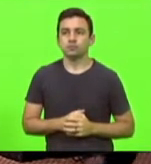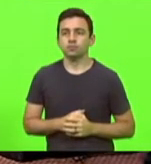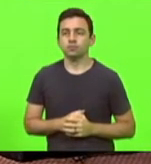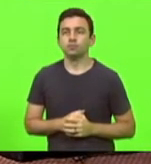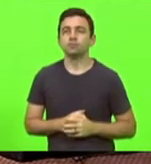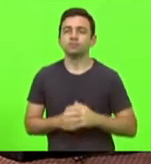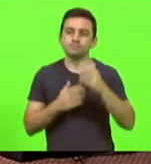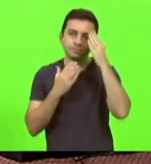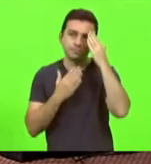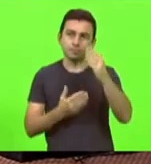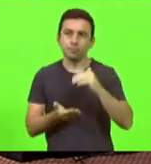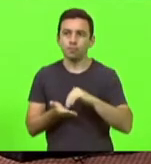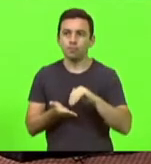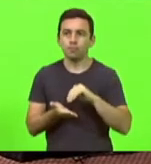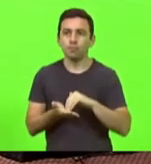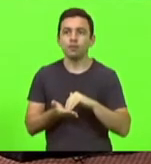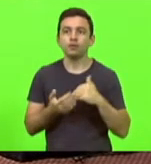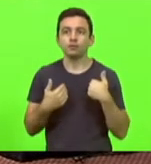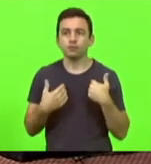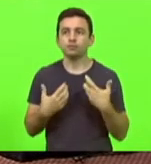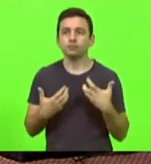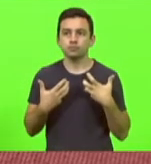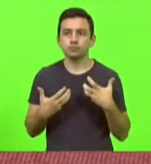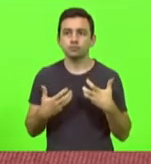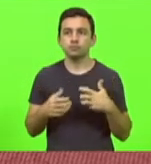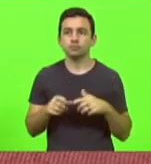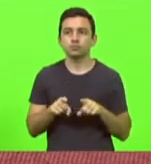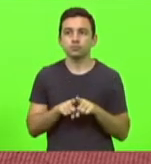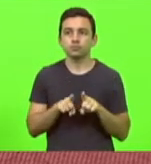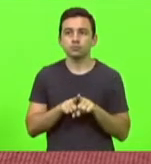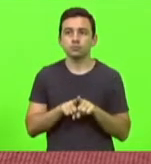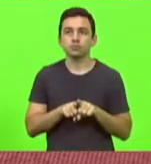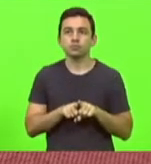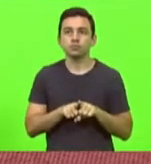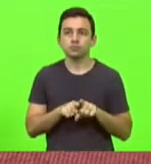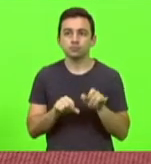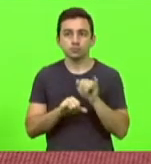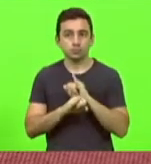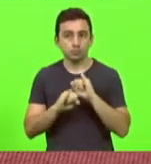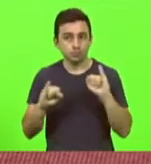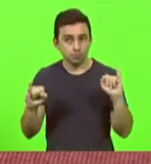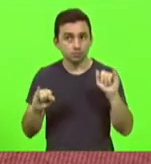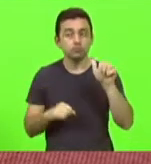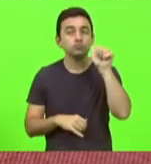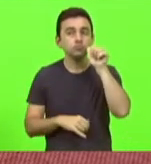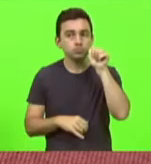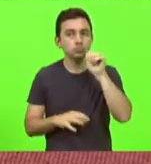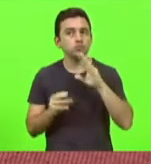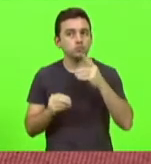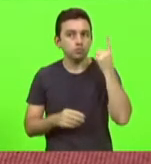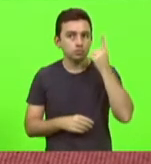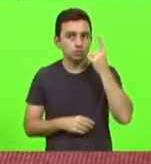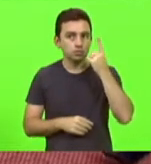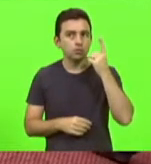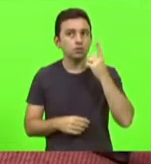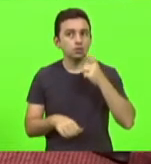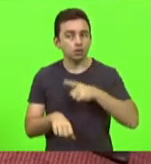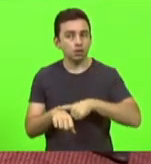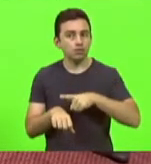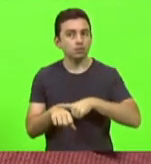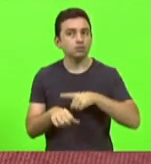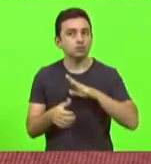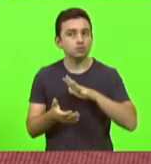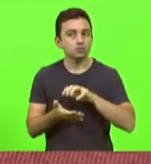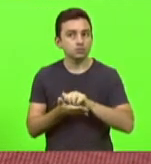secretário. Gostaria apenas de mencionar, lembrar às senhoras deputadas, que o tempo de inscrição estava aberto e